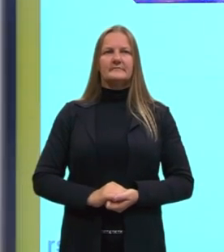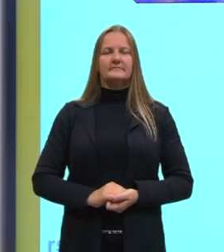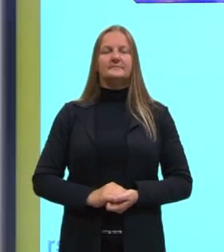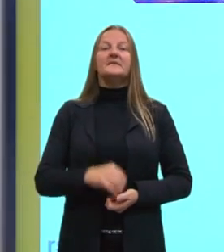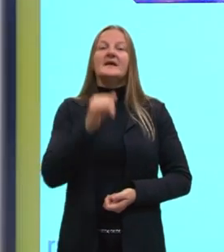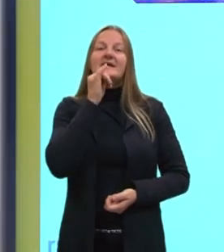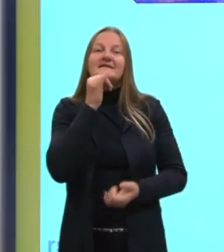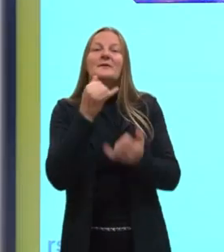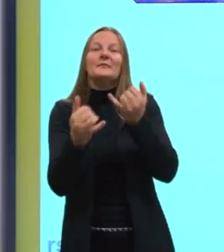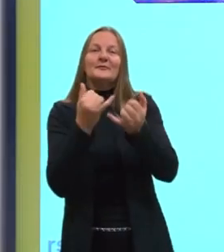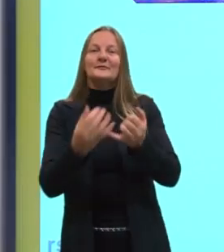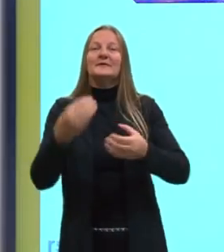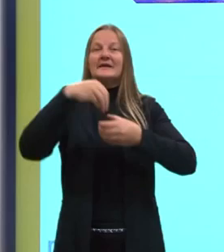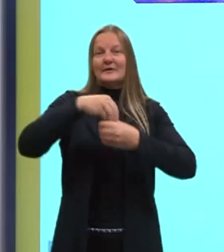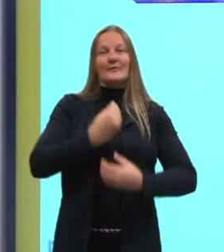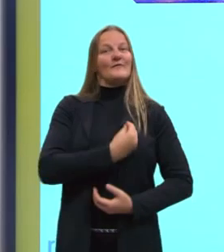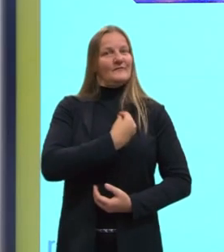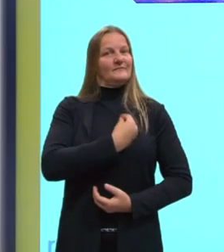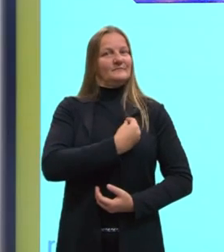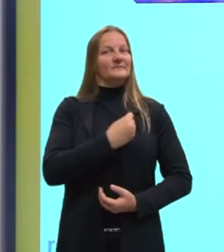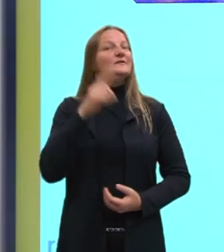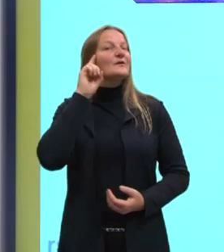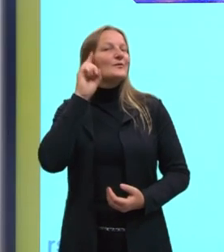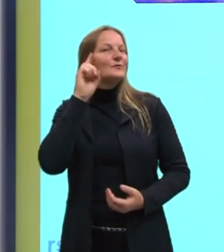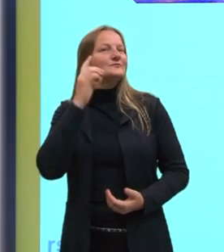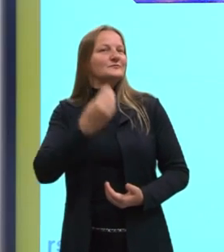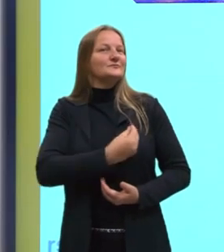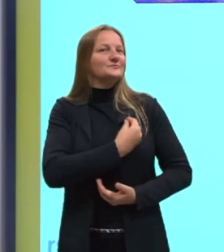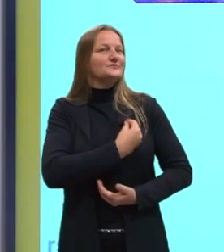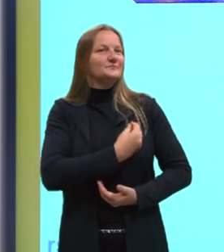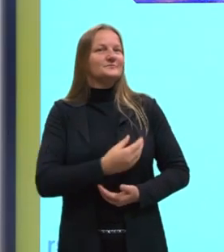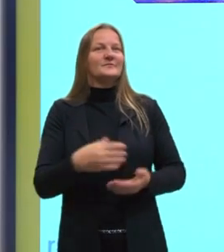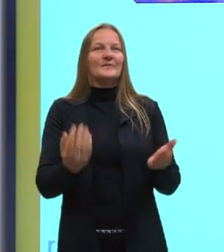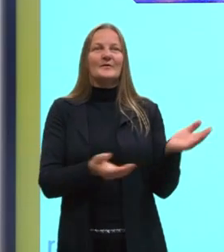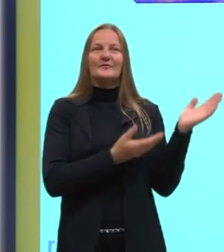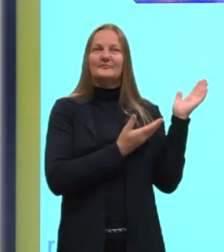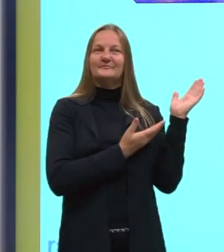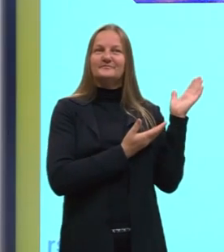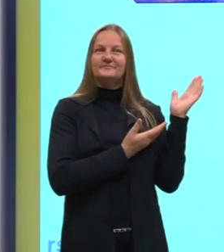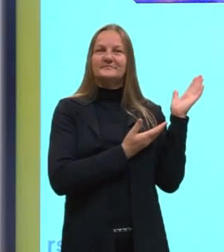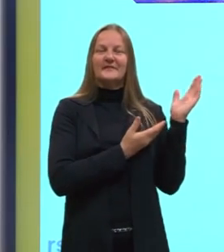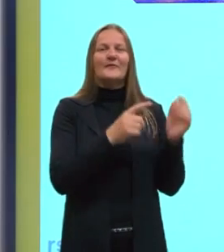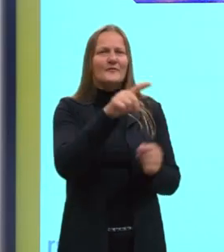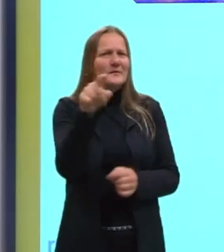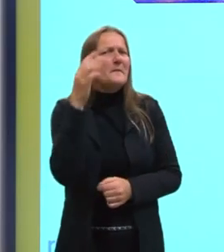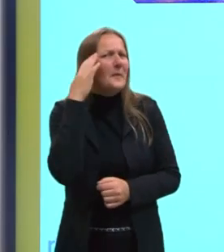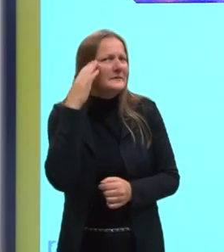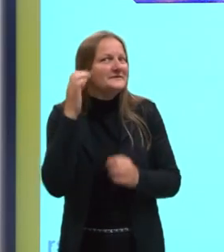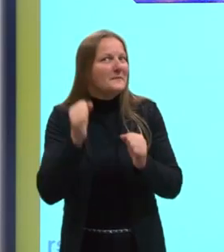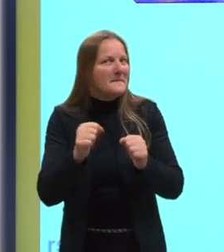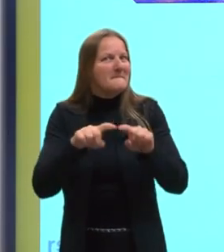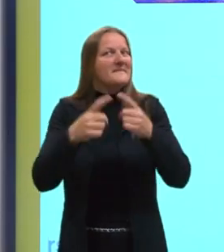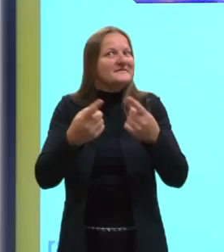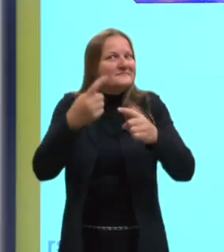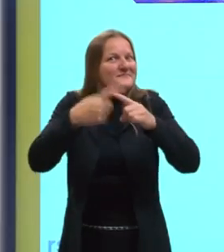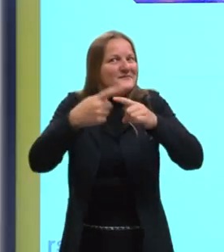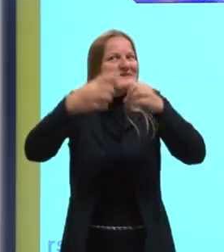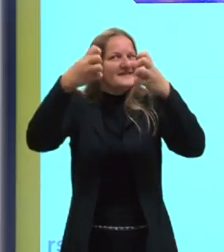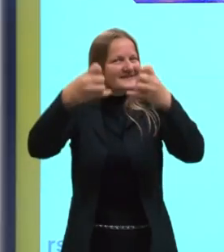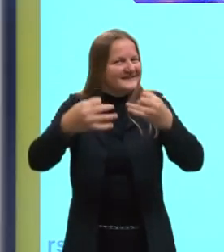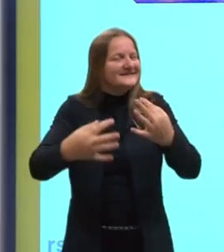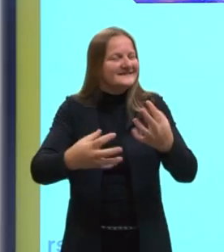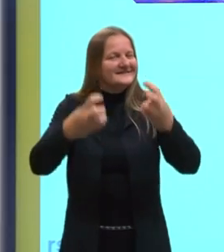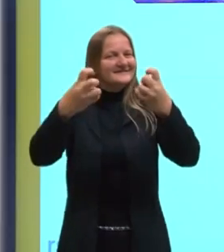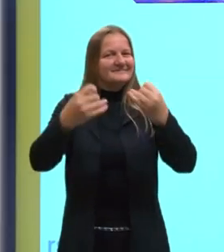Então, exemplos de dilatação térmica no nosso dia a dia. Pode até vocês não saberem, mas agora vocês vão ficar sabendo onde a gente vê,